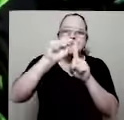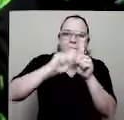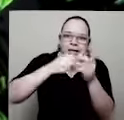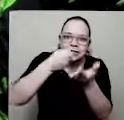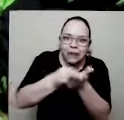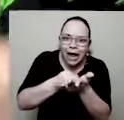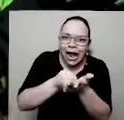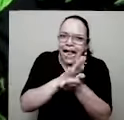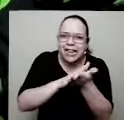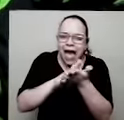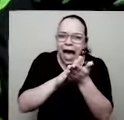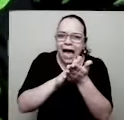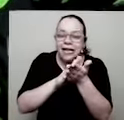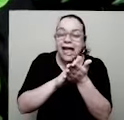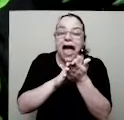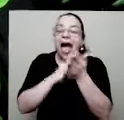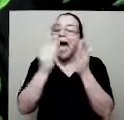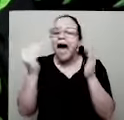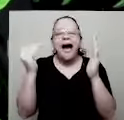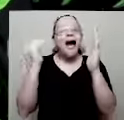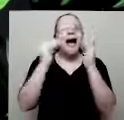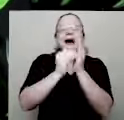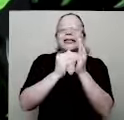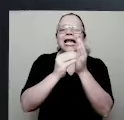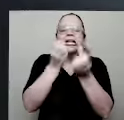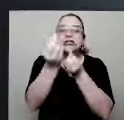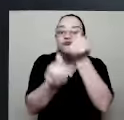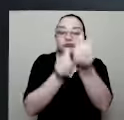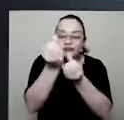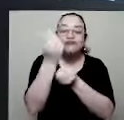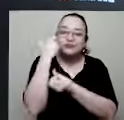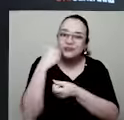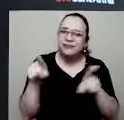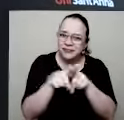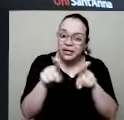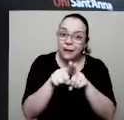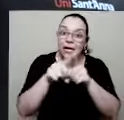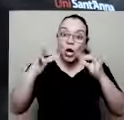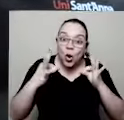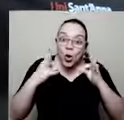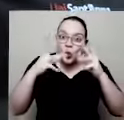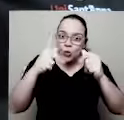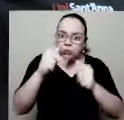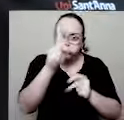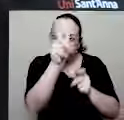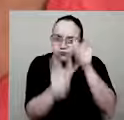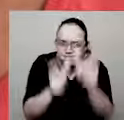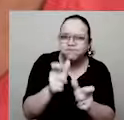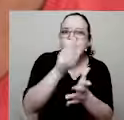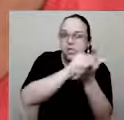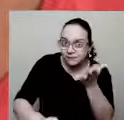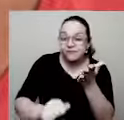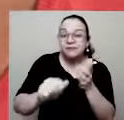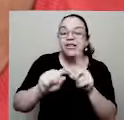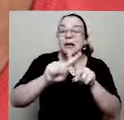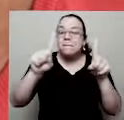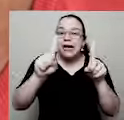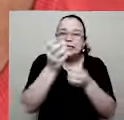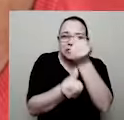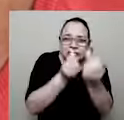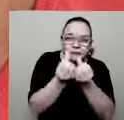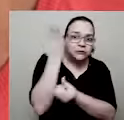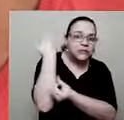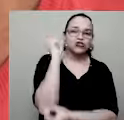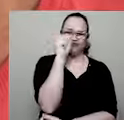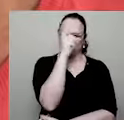fevereiro até junho do próximo ano. E vale para todos que estão regularmente matriculados. Mas nós sabemos que passamos por um